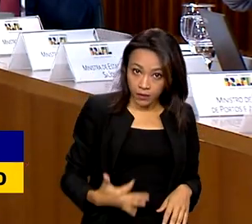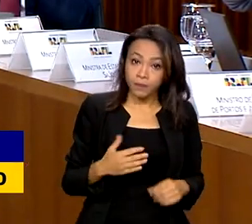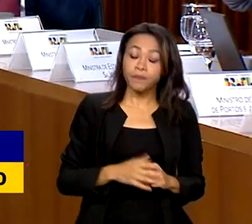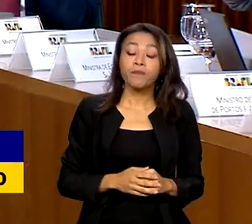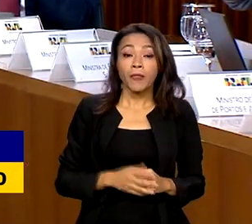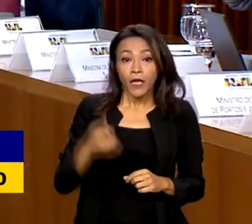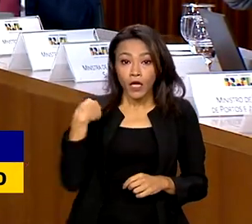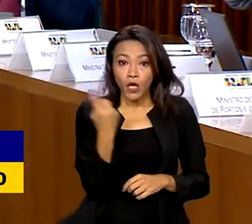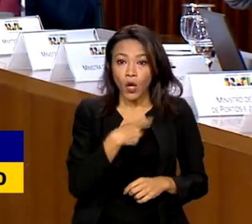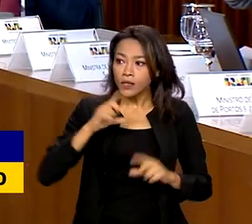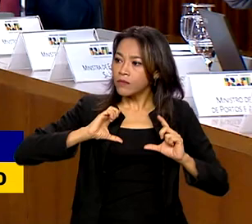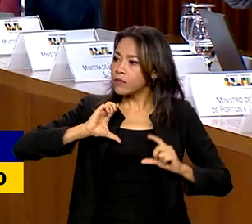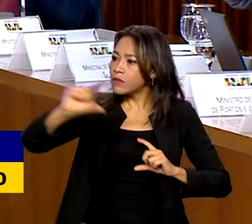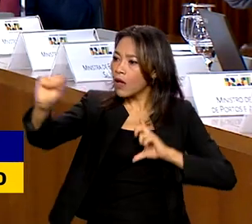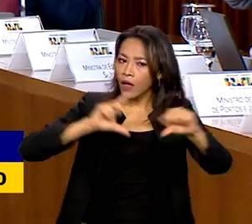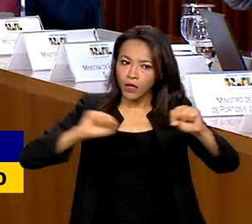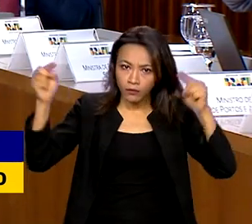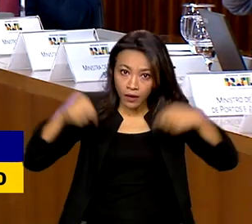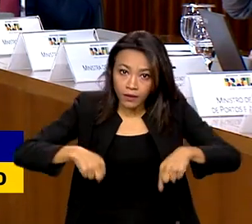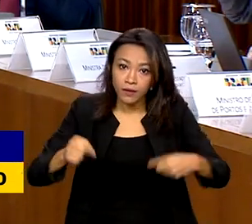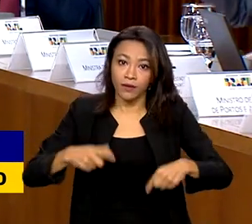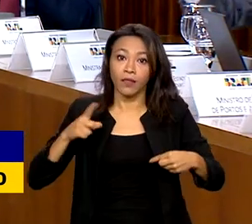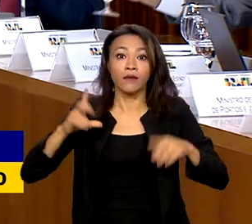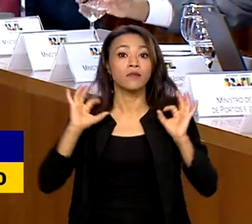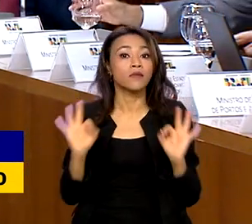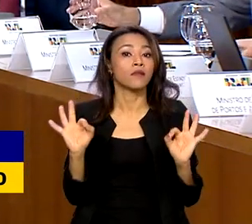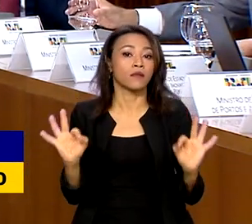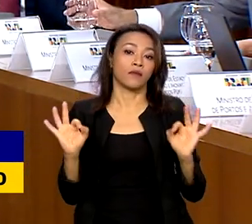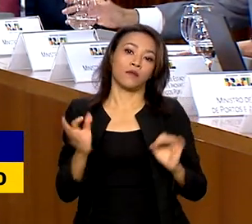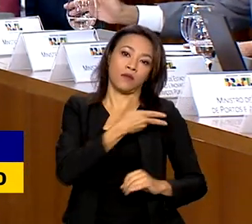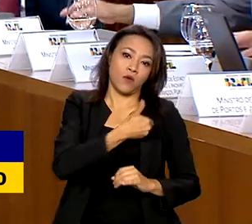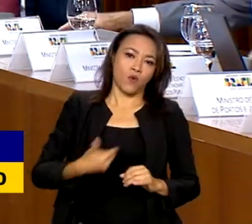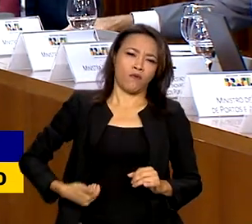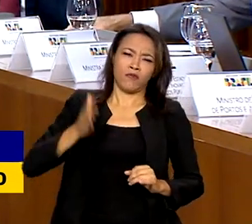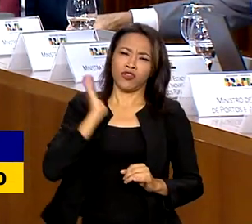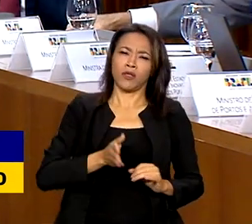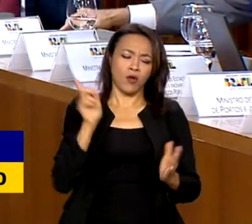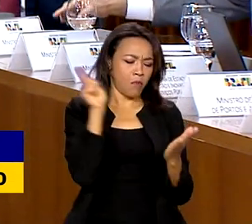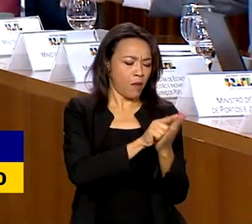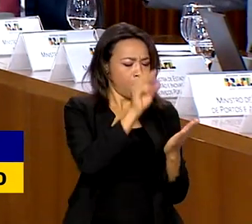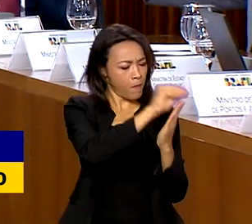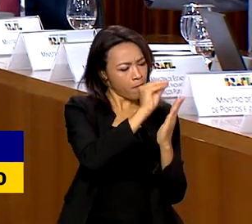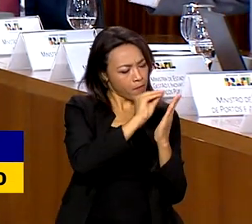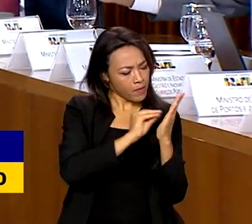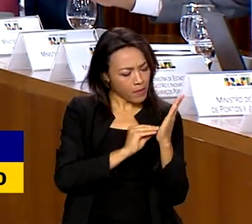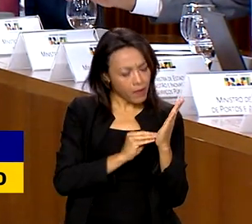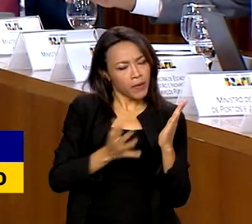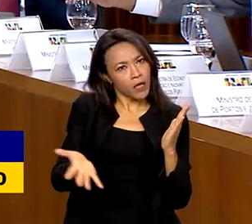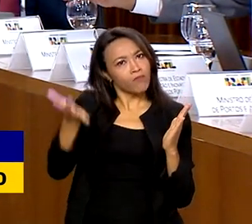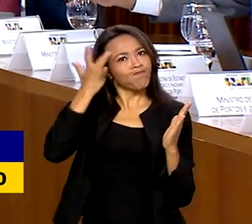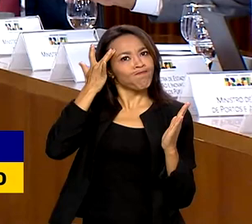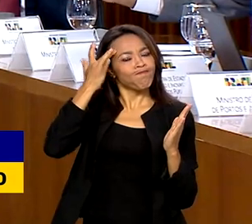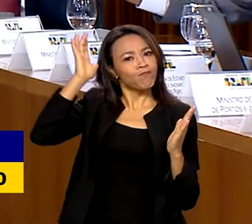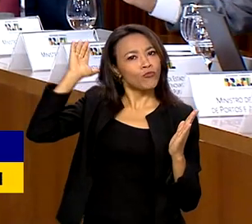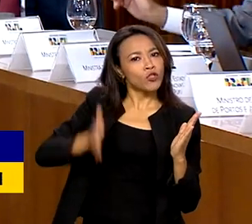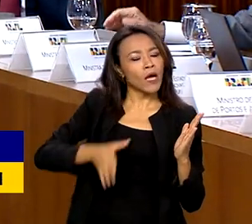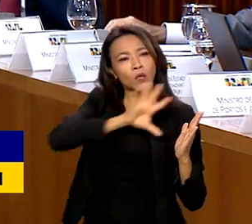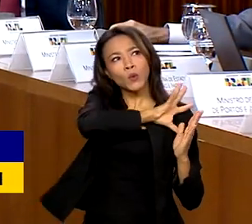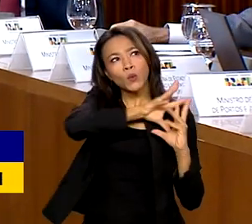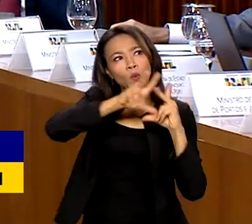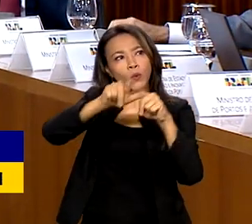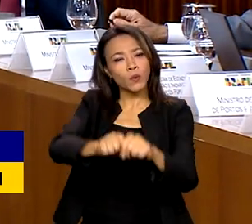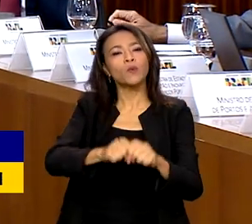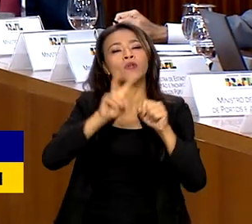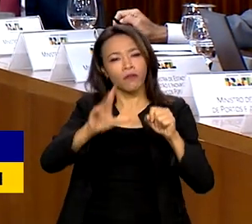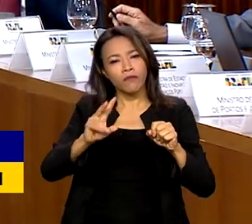com a certeza de que o governo já tem no papel e na cabeça tudo aquilo que a